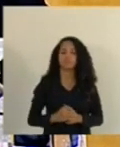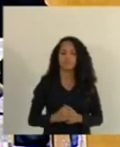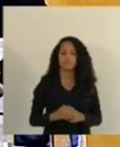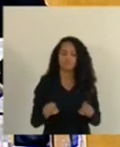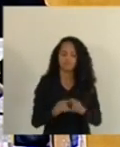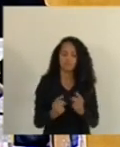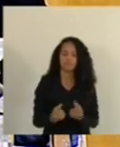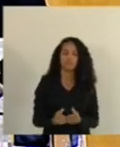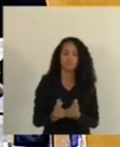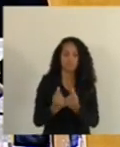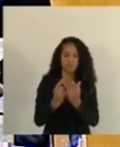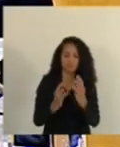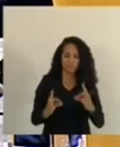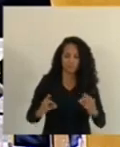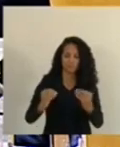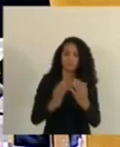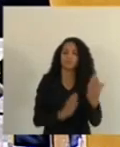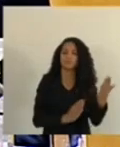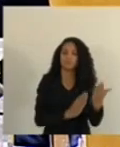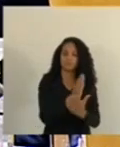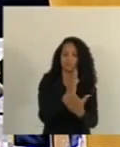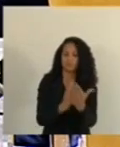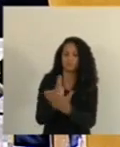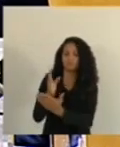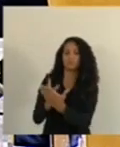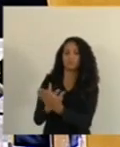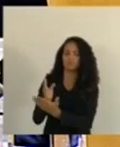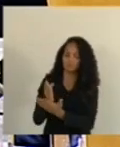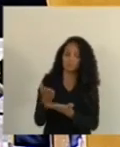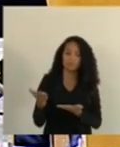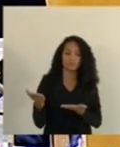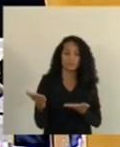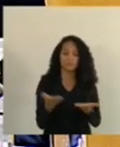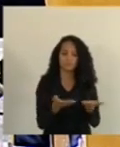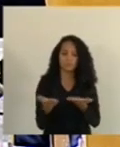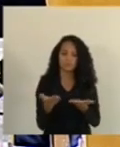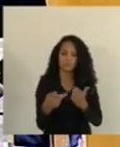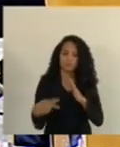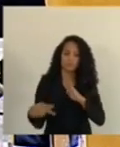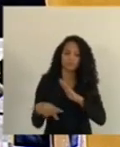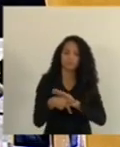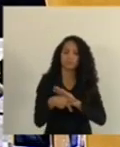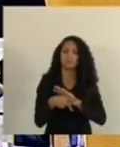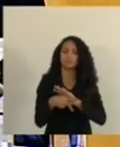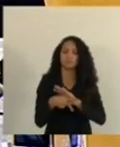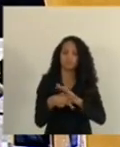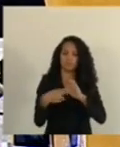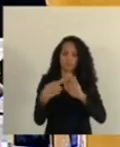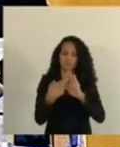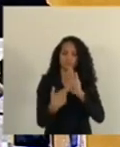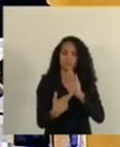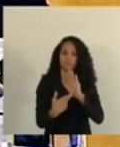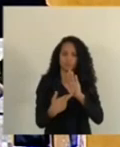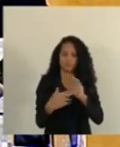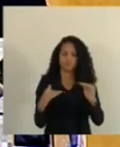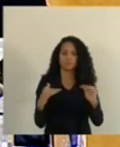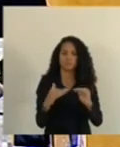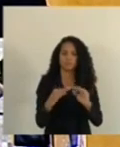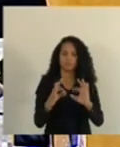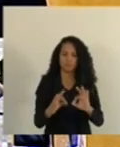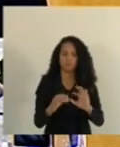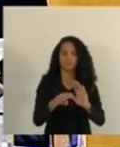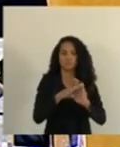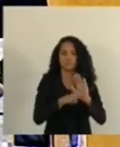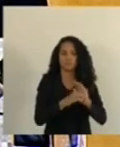Finanças, todos pela aprovação, tramite-se na forma regimental. Décimo